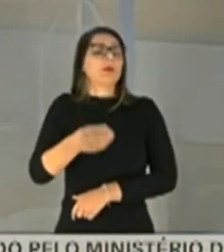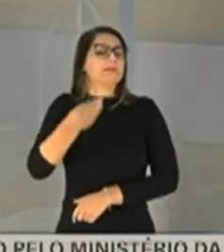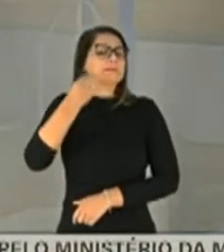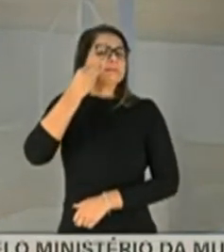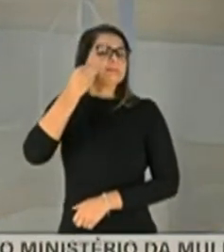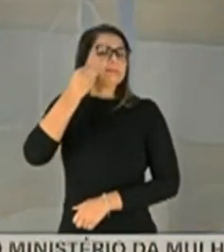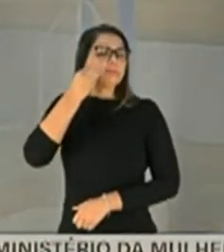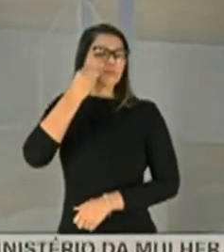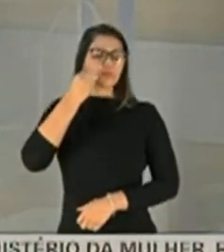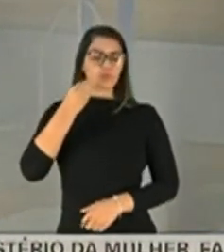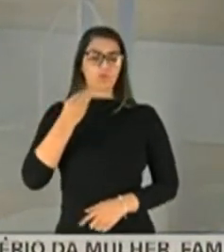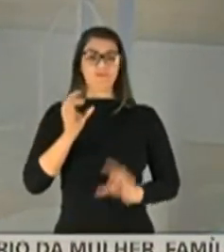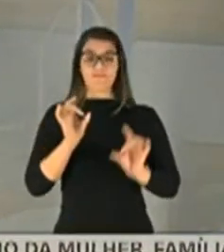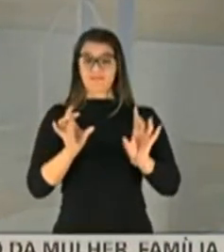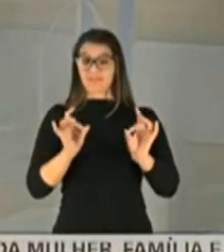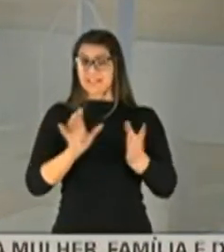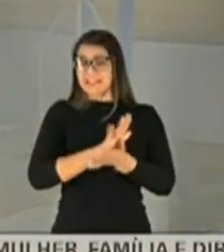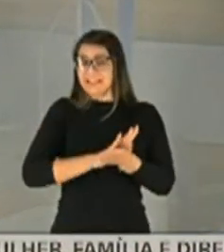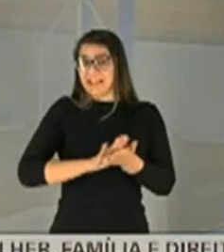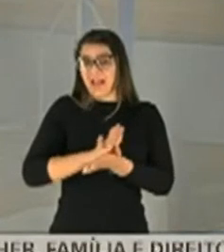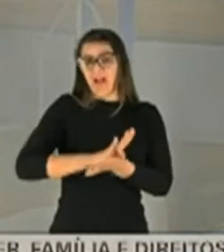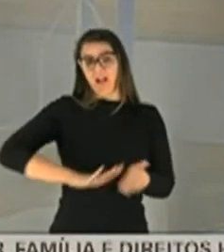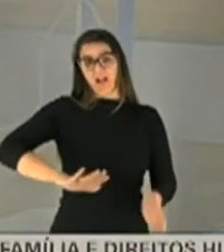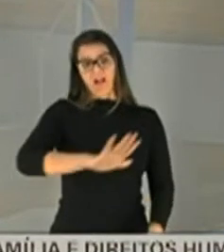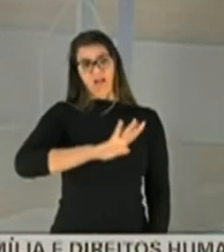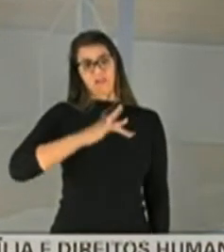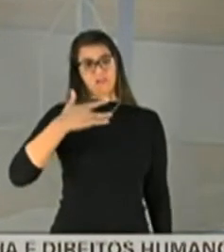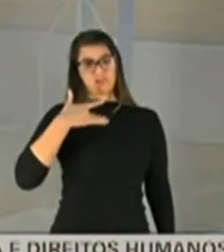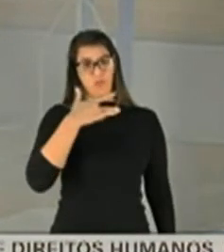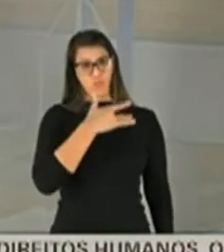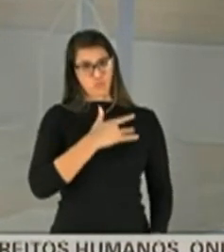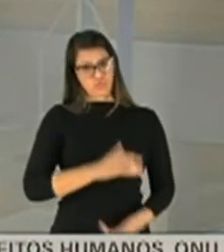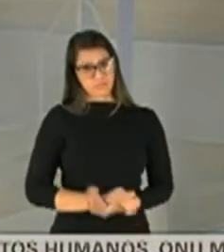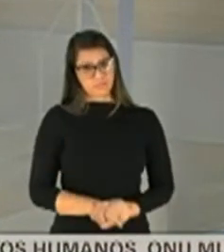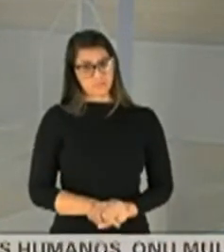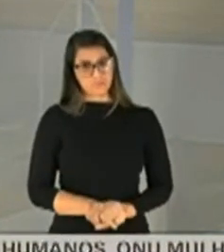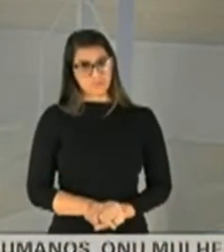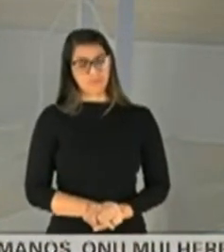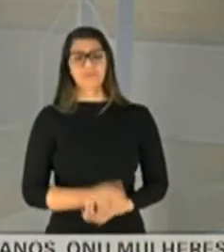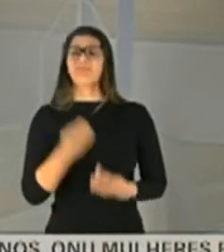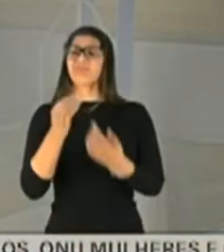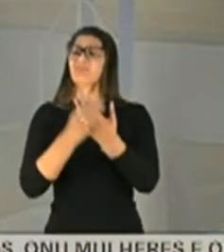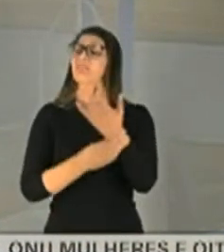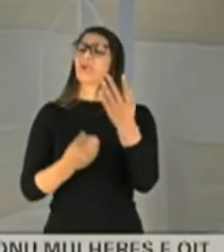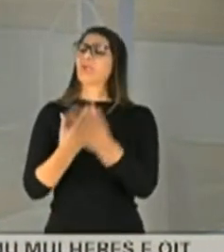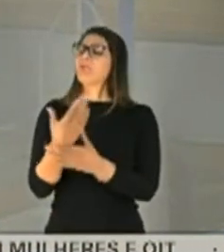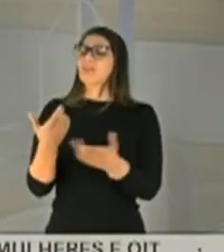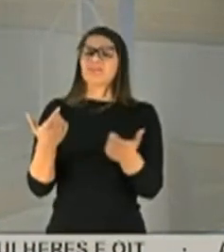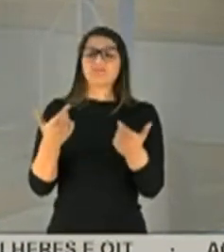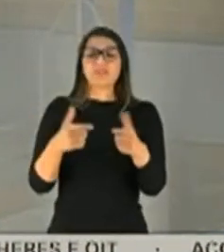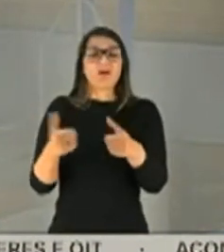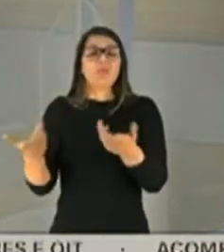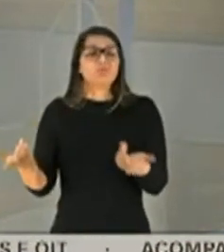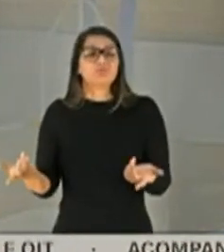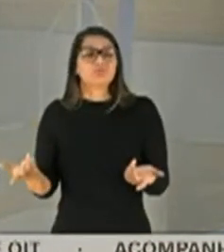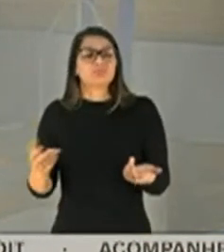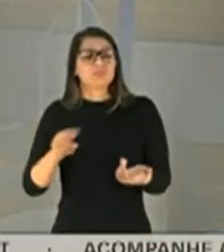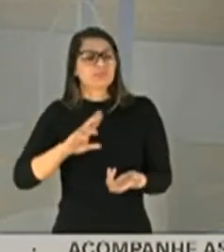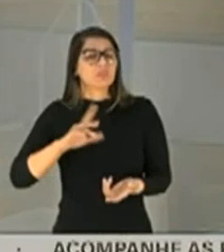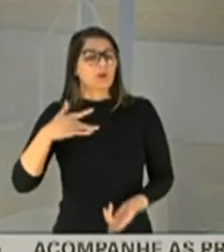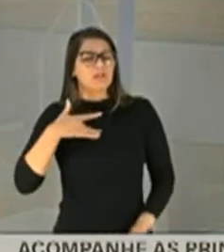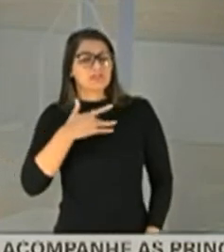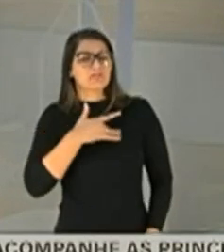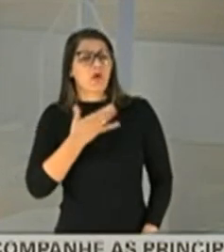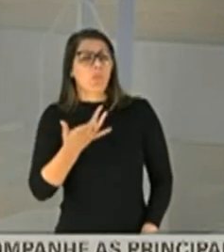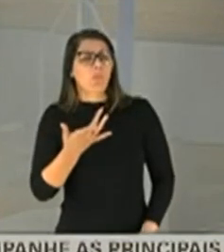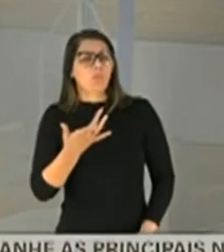vender nada na área de saúde. E que luvas são essas? Se não são luvas de saúde, são luvas